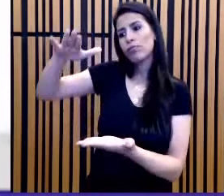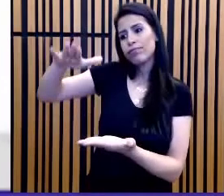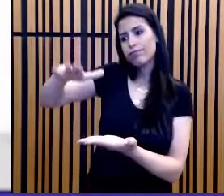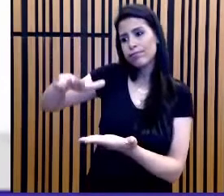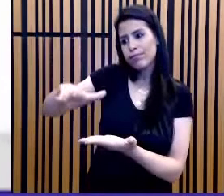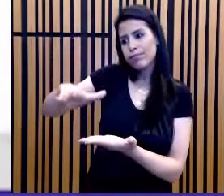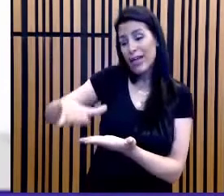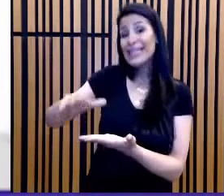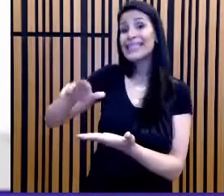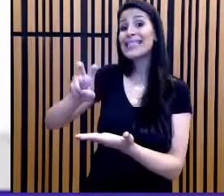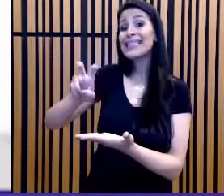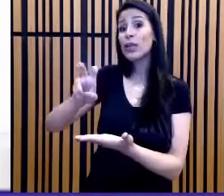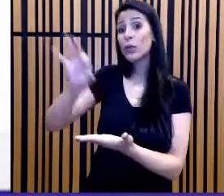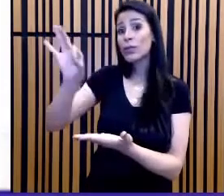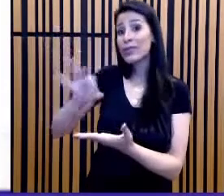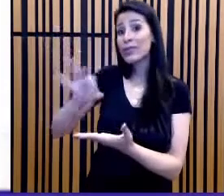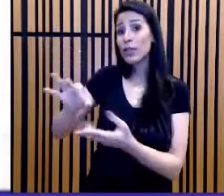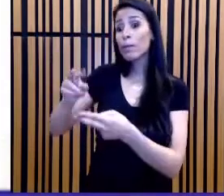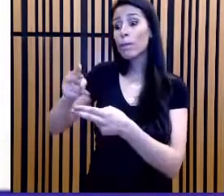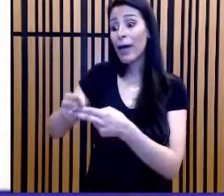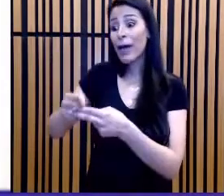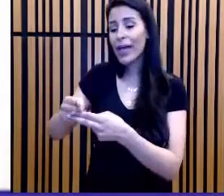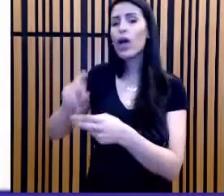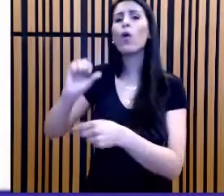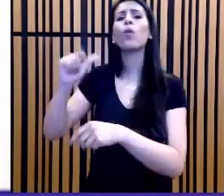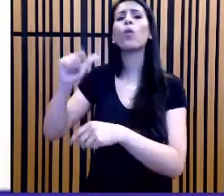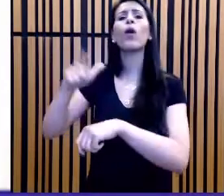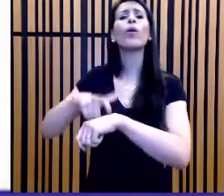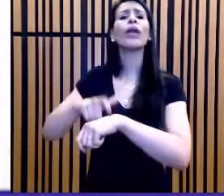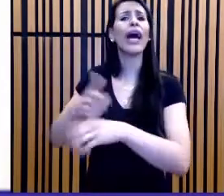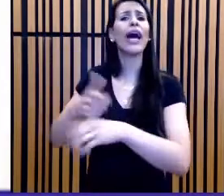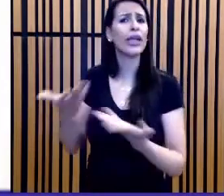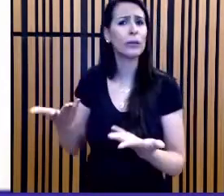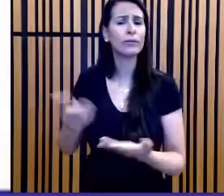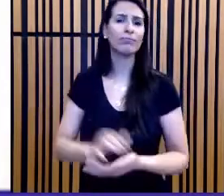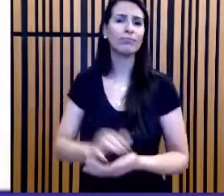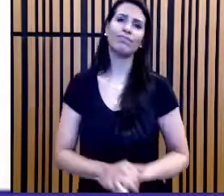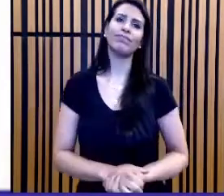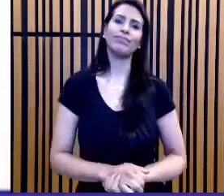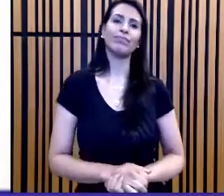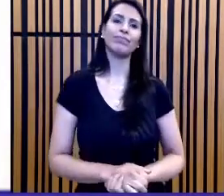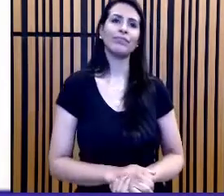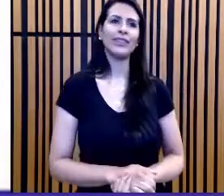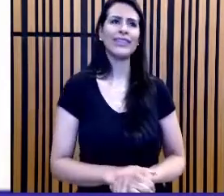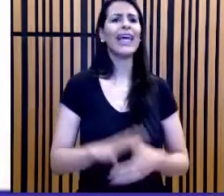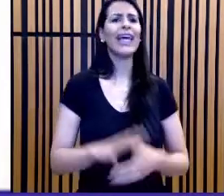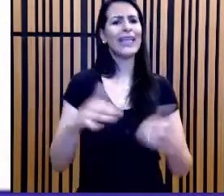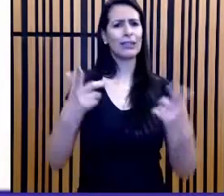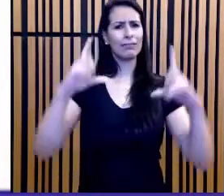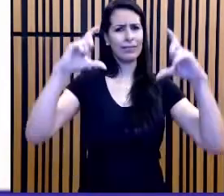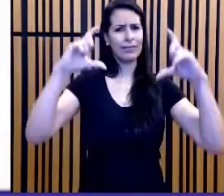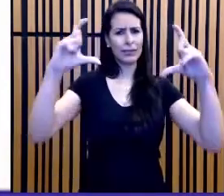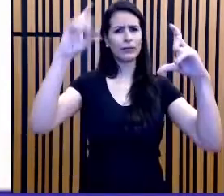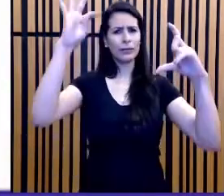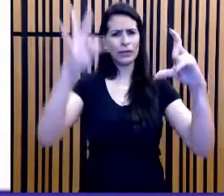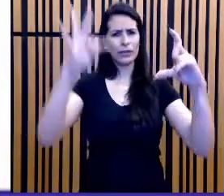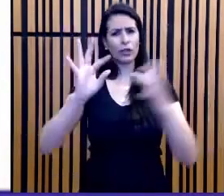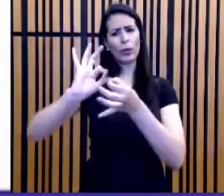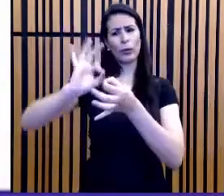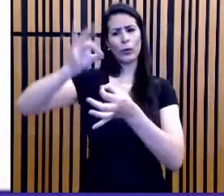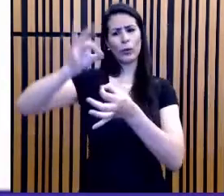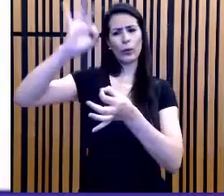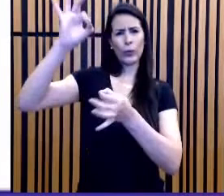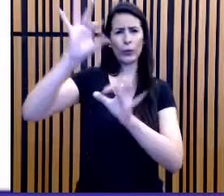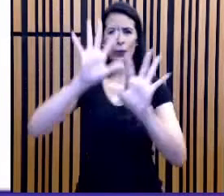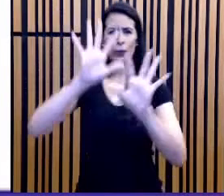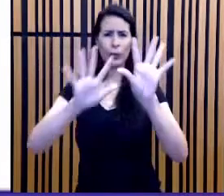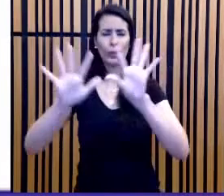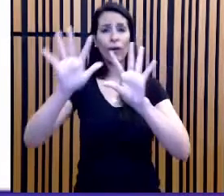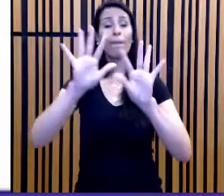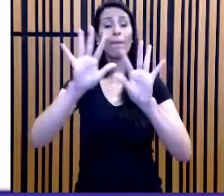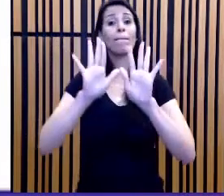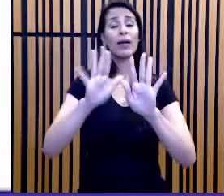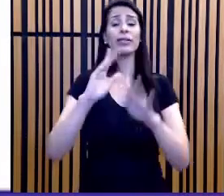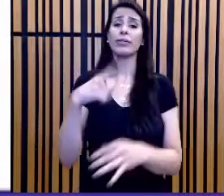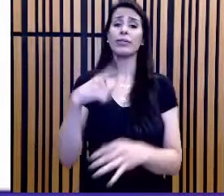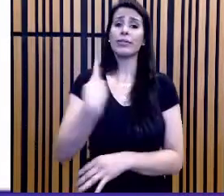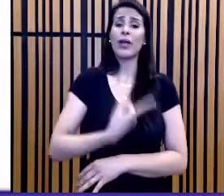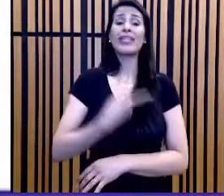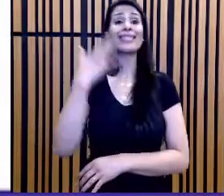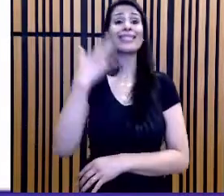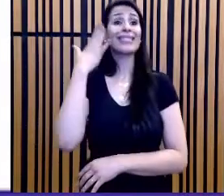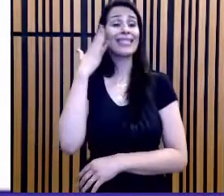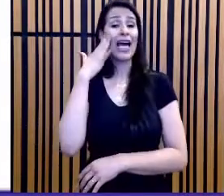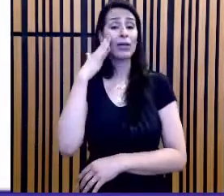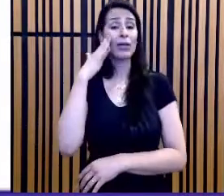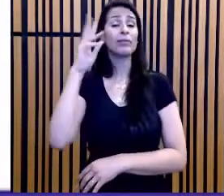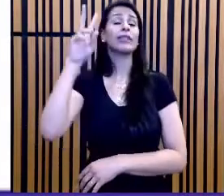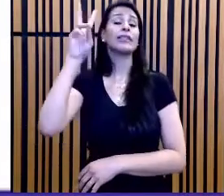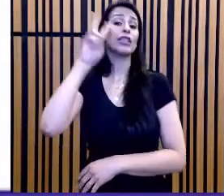total. Muito bem? Bem enrolada essa questão em termos do seu enunciado, mas ainda assim, nós sabemos que o acionamento do sistema foi